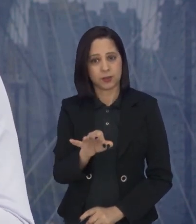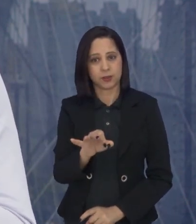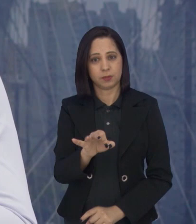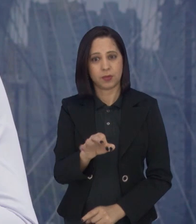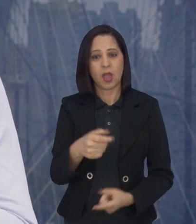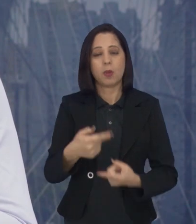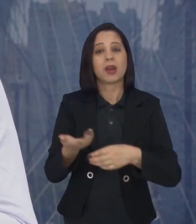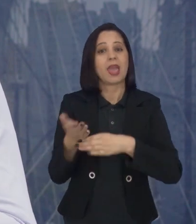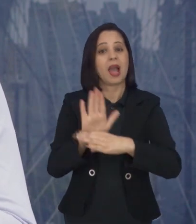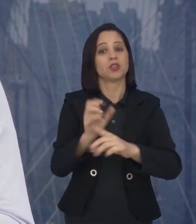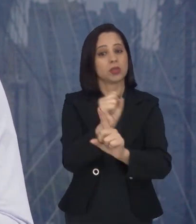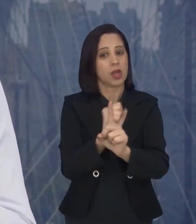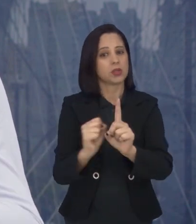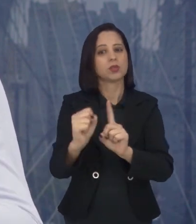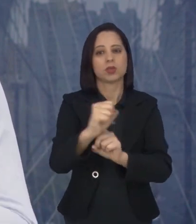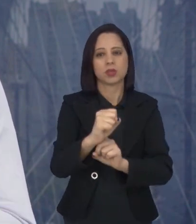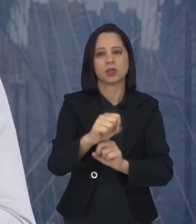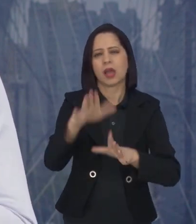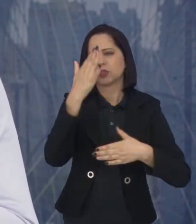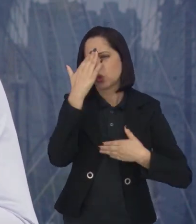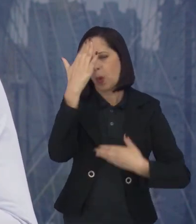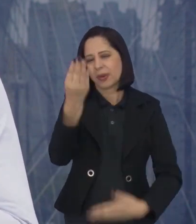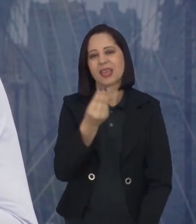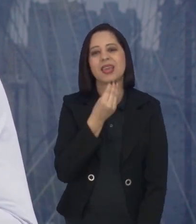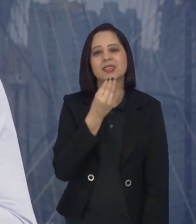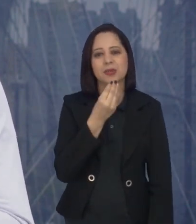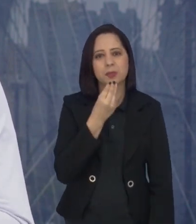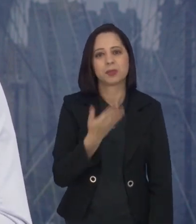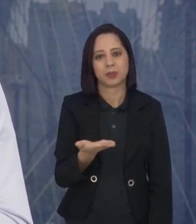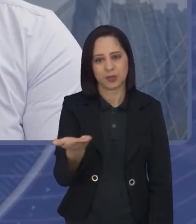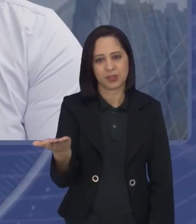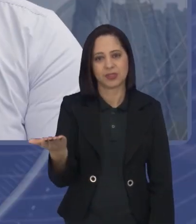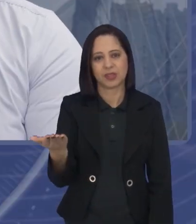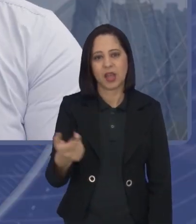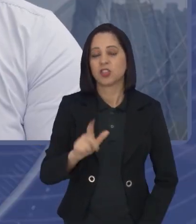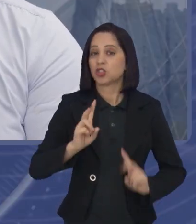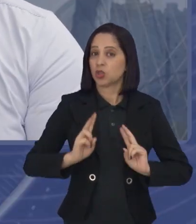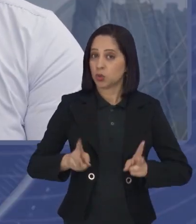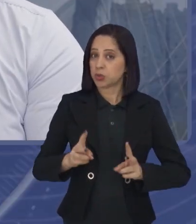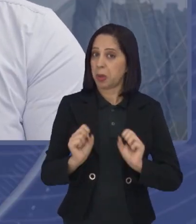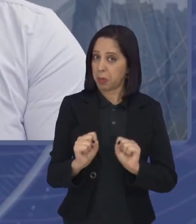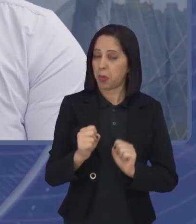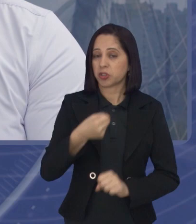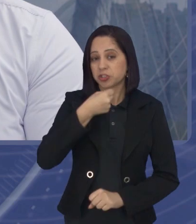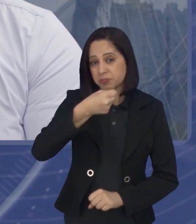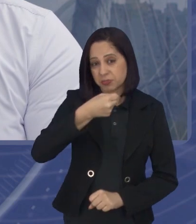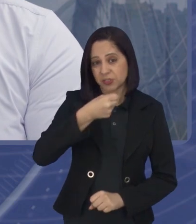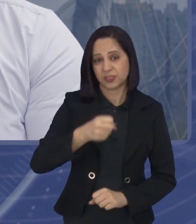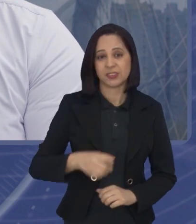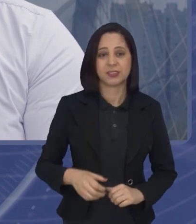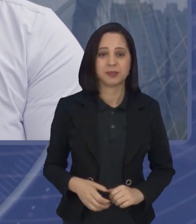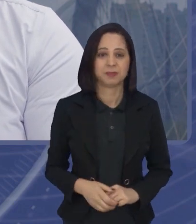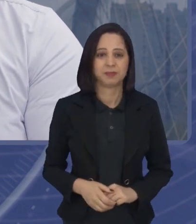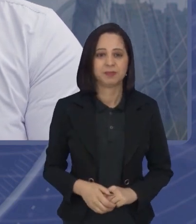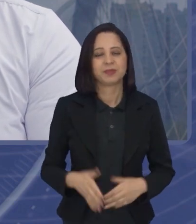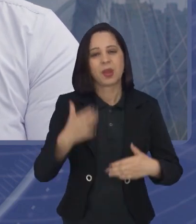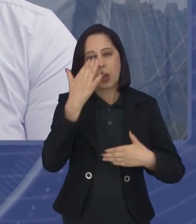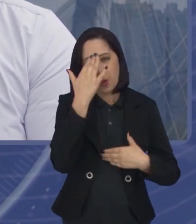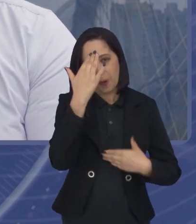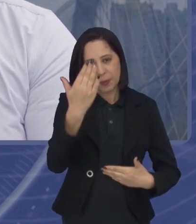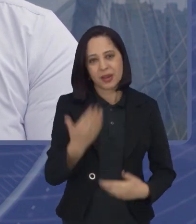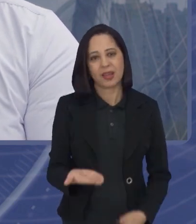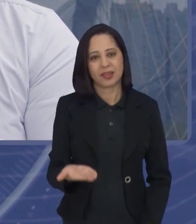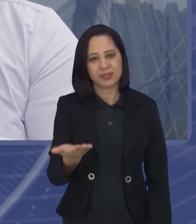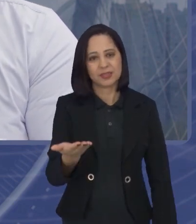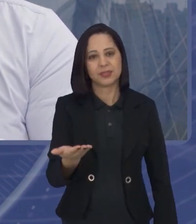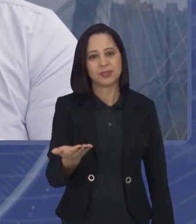benefício à sociedade. Eu agradeço a oportunidade, obrigado aí, estou sempre à disposição. Tá certo, muito obrigada mais